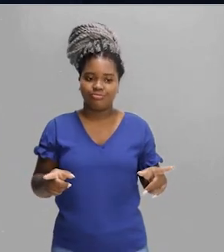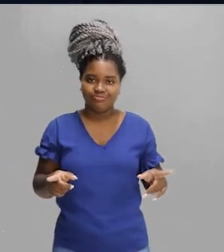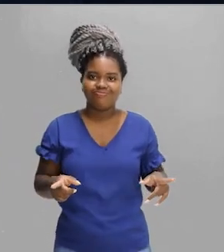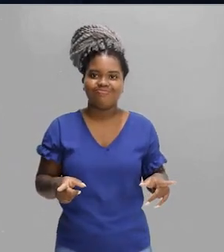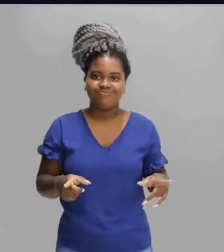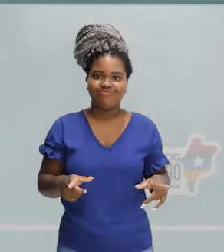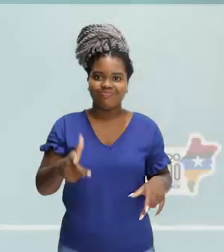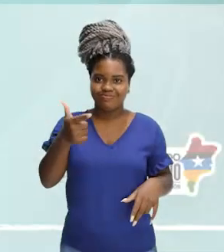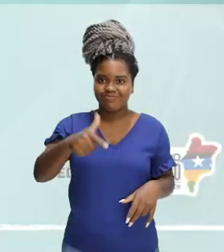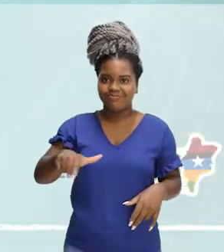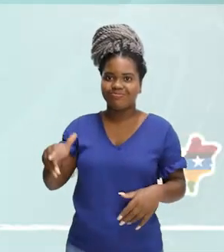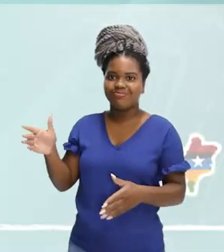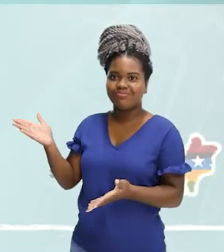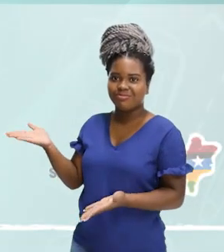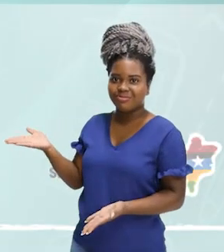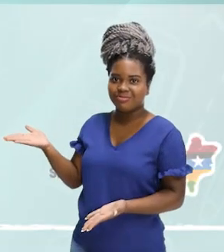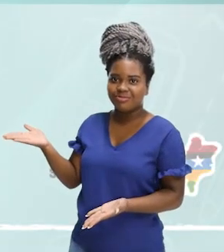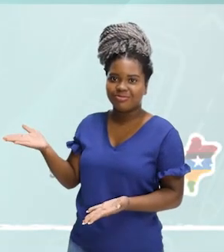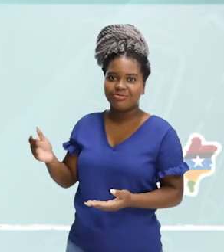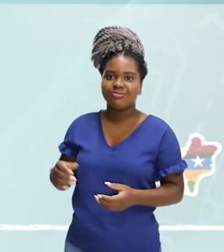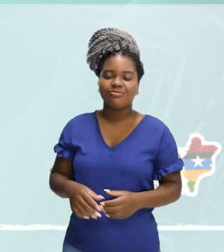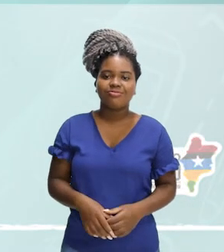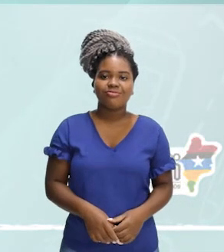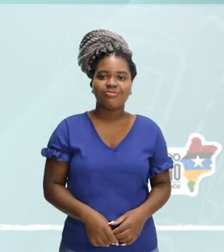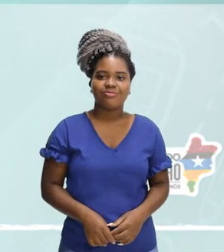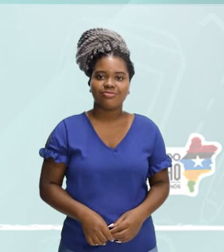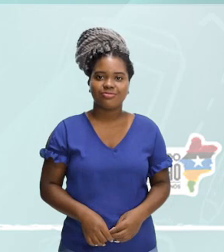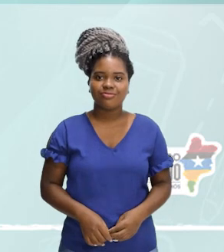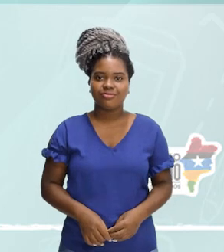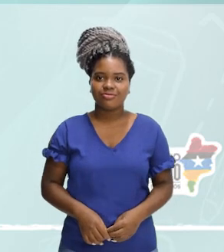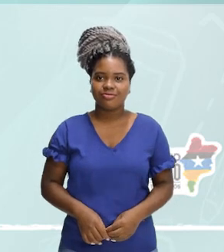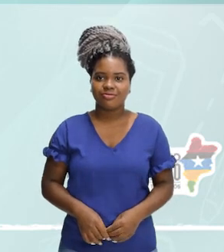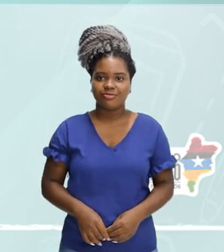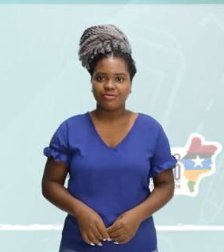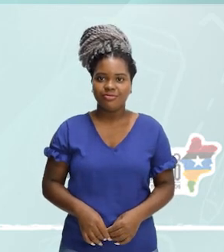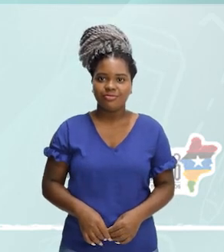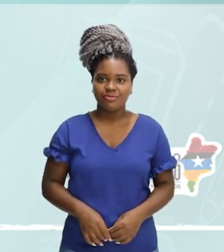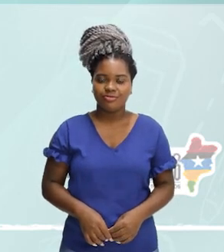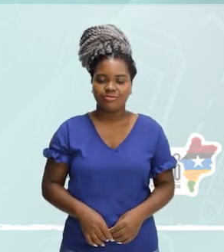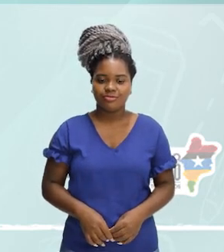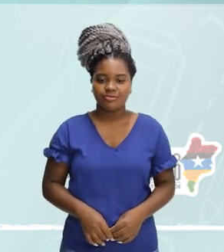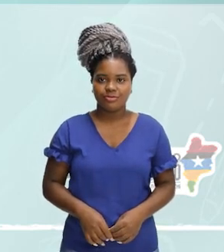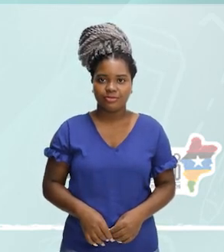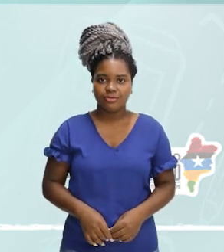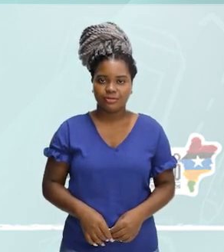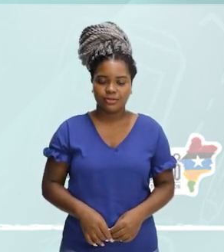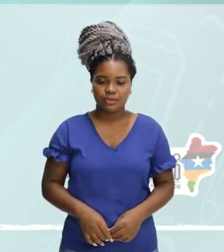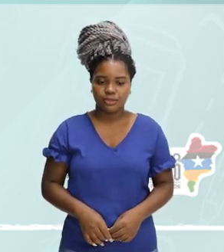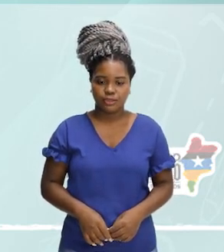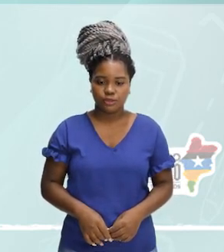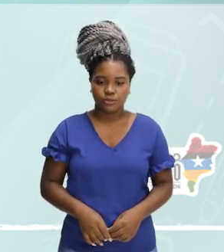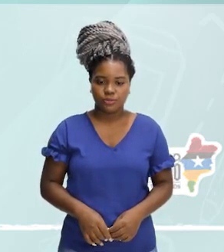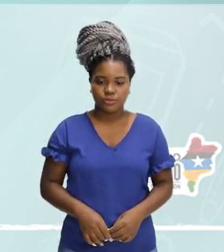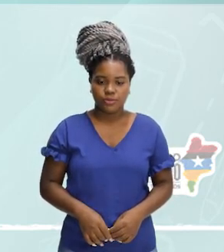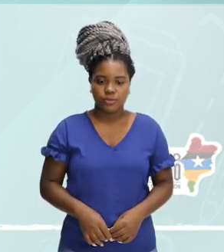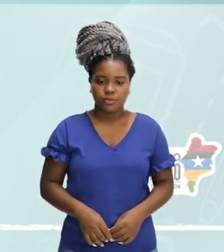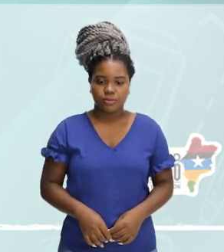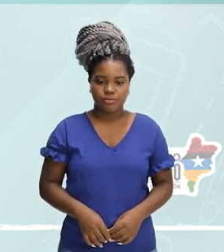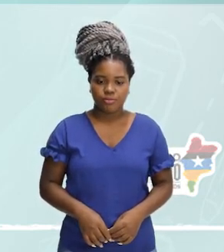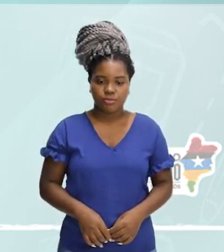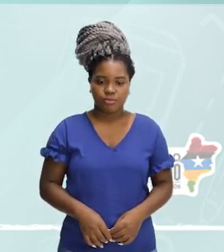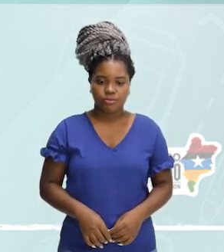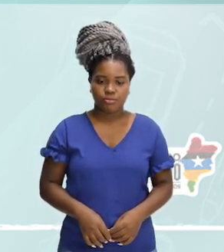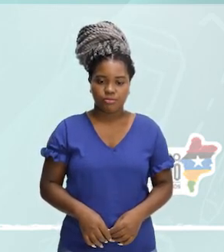também se podem criar combinações de palavras unindo uma palavra completa com uma palavra de outra palavra,